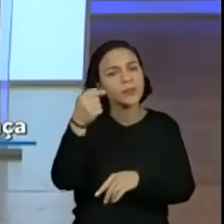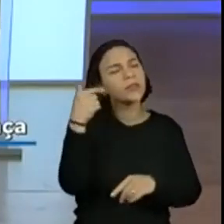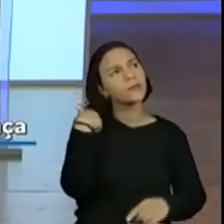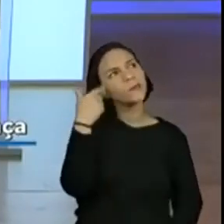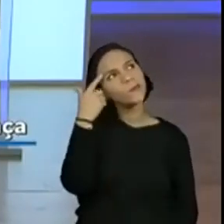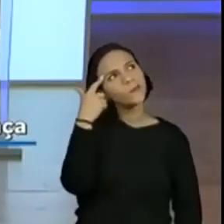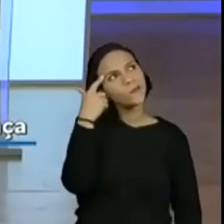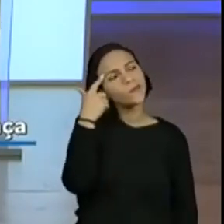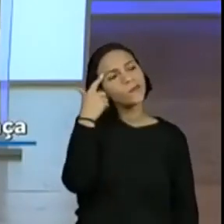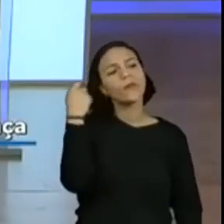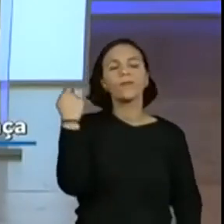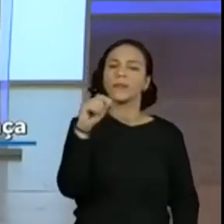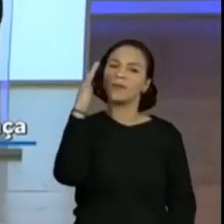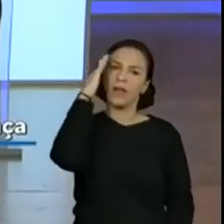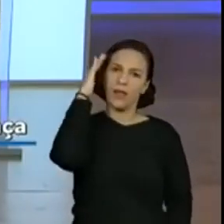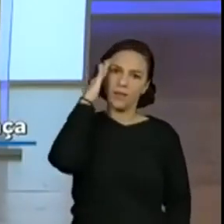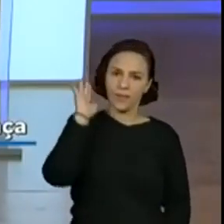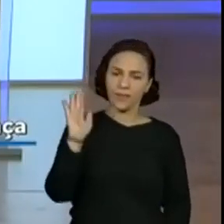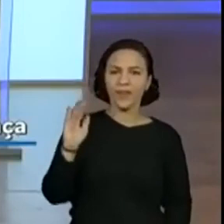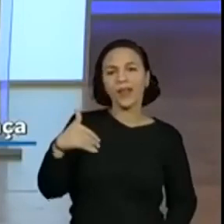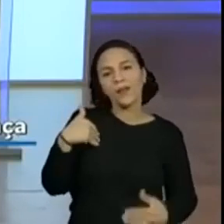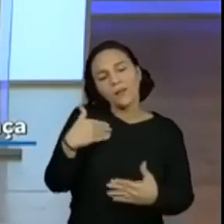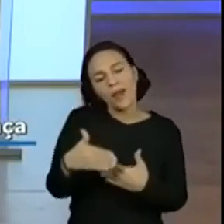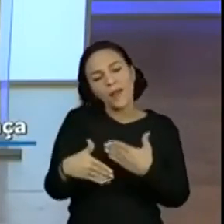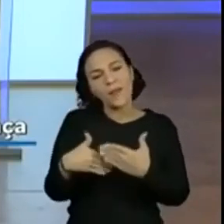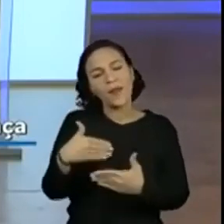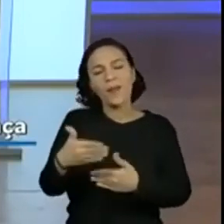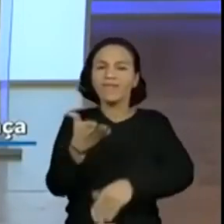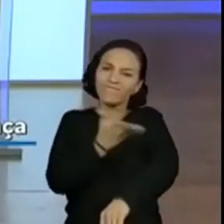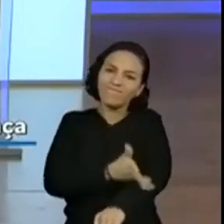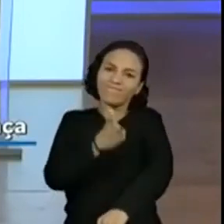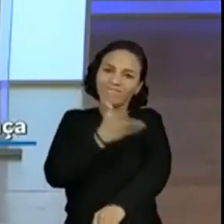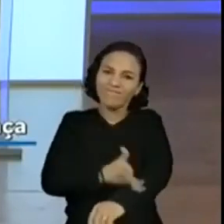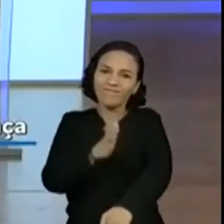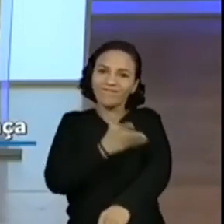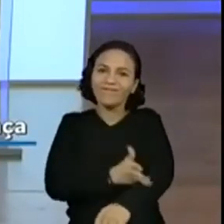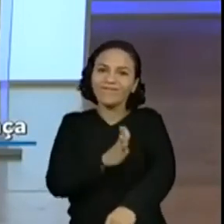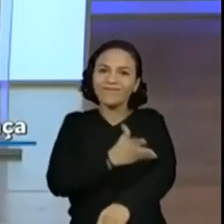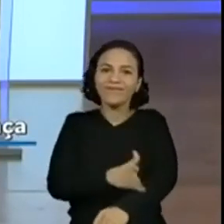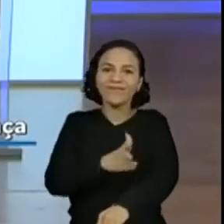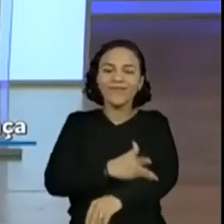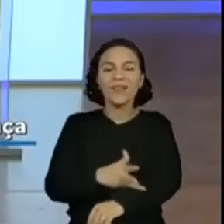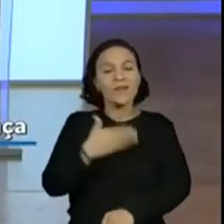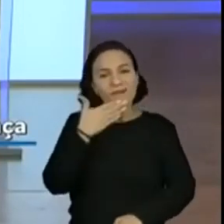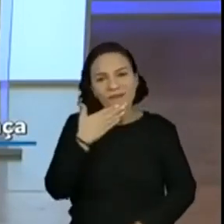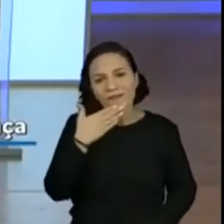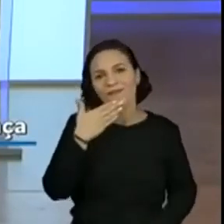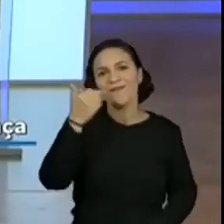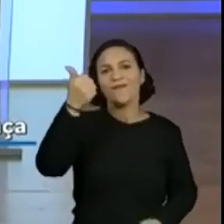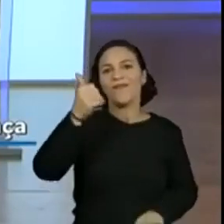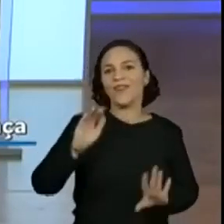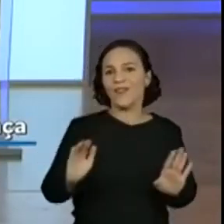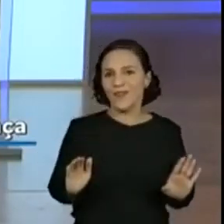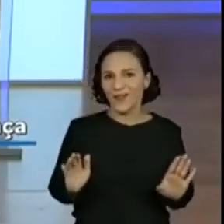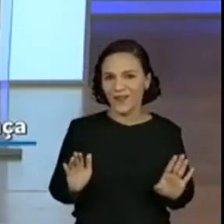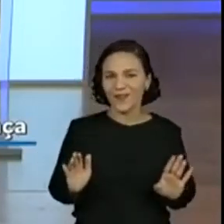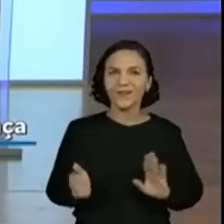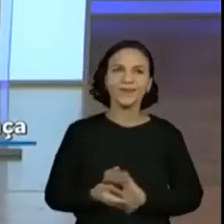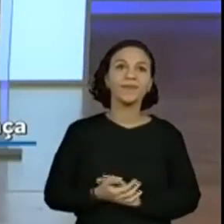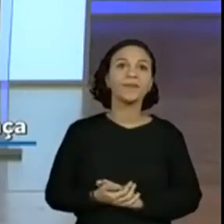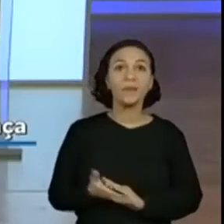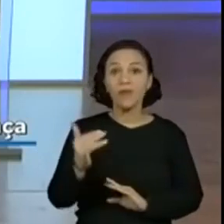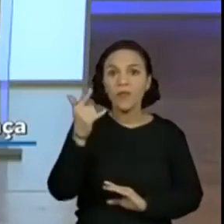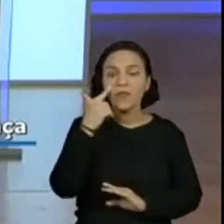gravar aí, né, professora? Sim, e com o tempo a gente vai treinando e pode ter certeza. Cada vez vai ficando melhor. fácil. Não é? Vai ficando mais fácil.